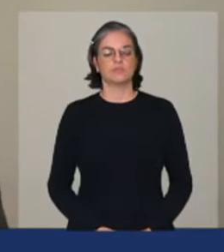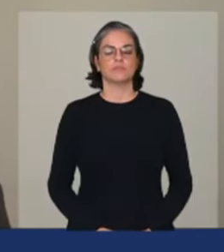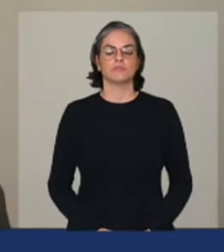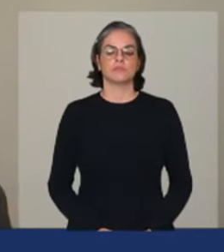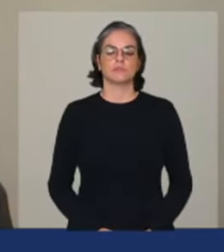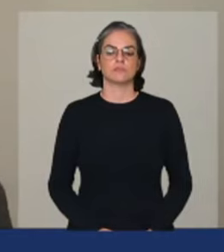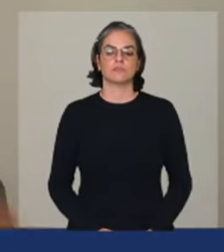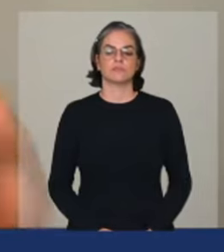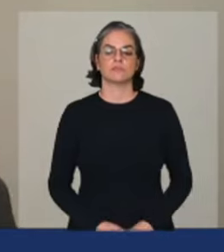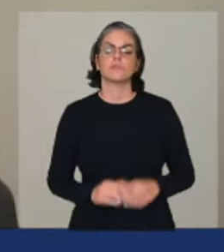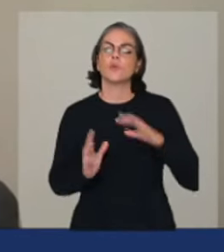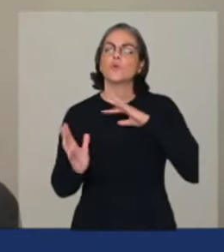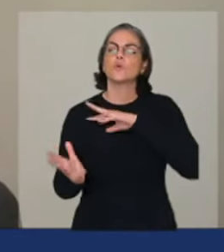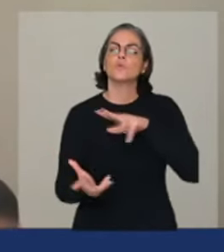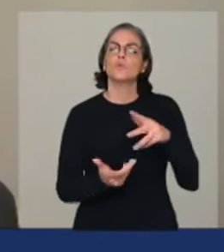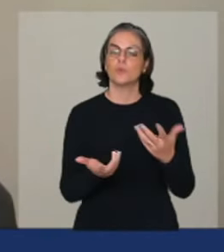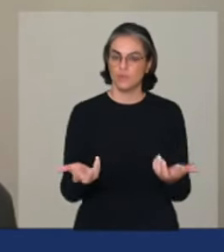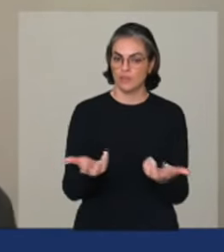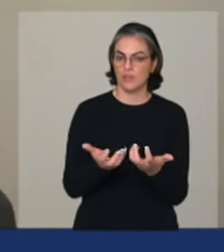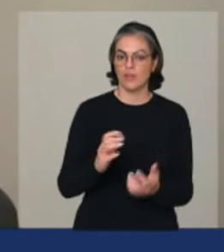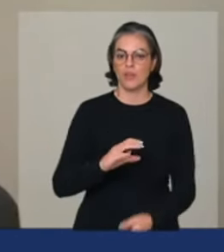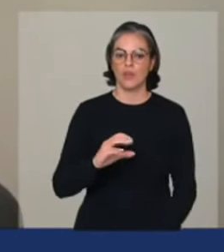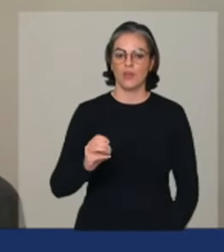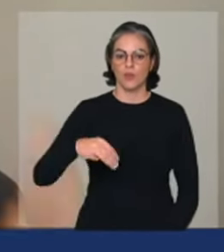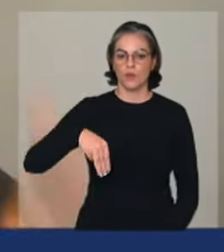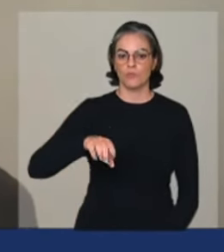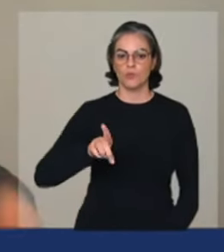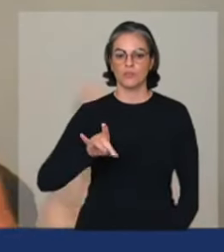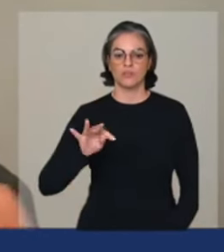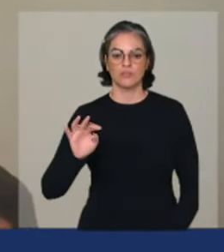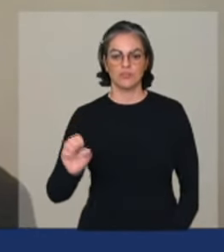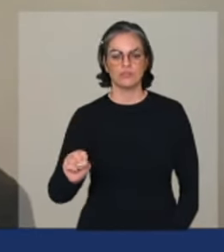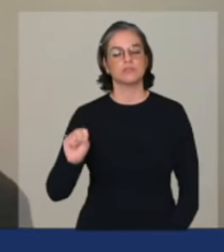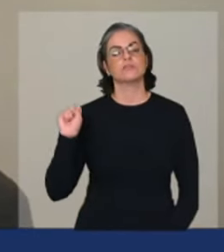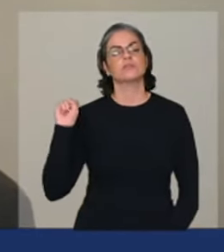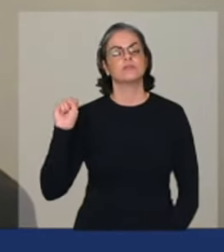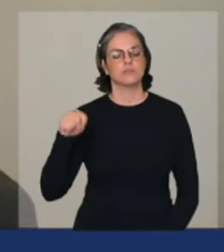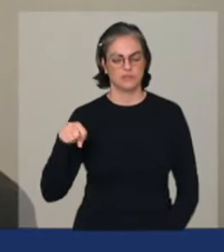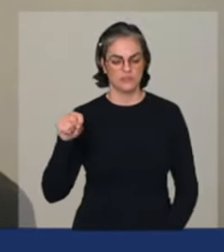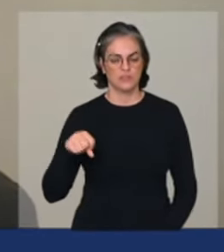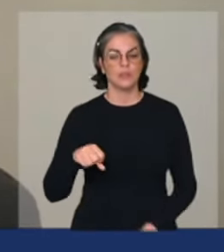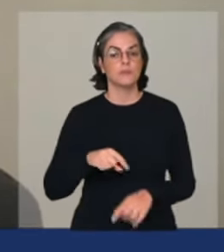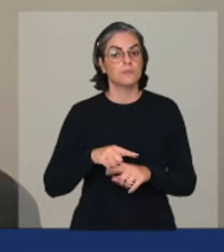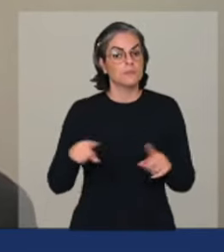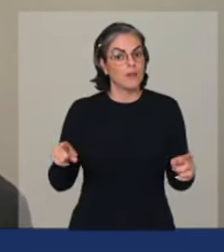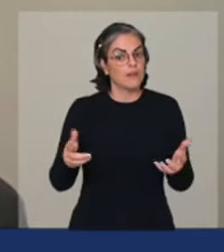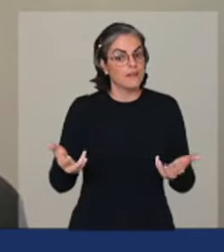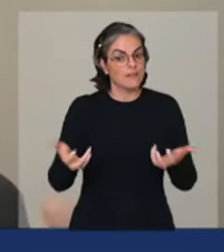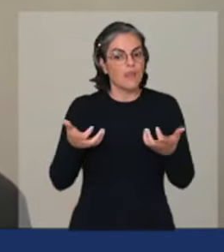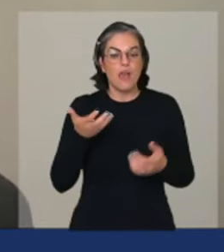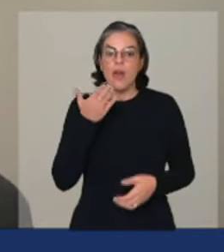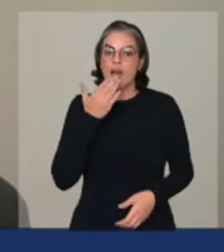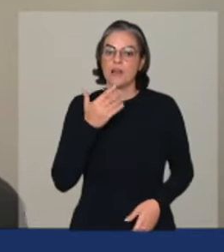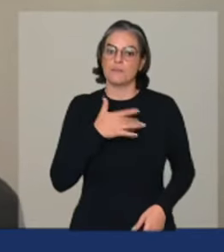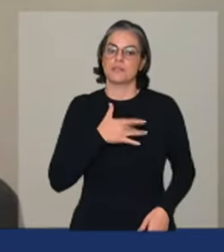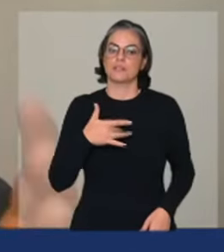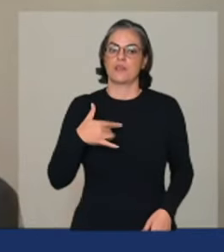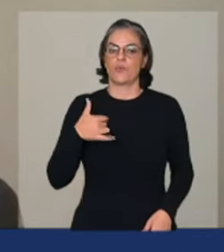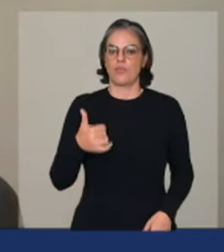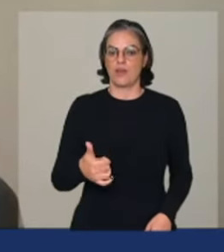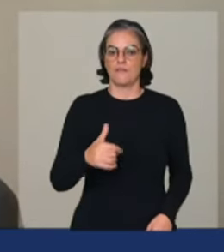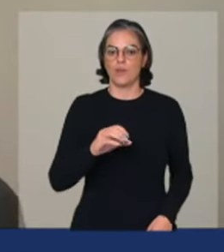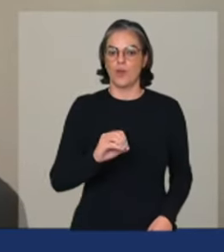mundo quer commodities sim mas o mundo também quer alimento saudável orgânico